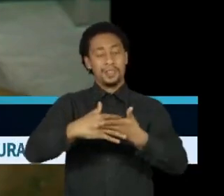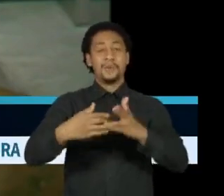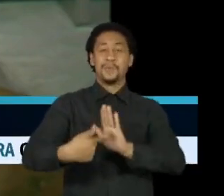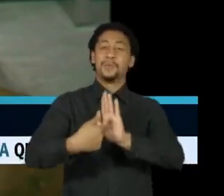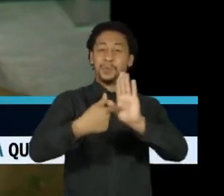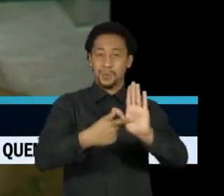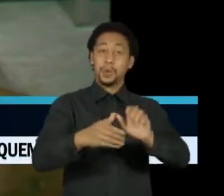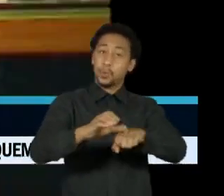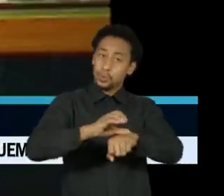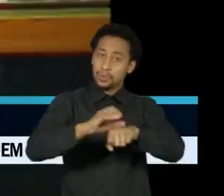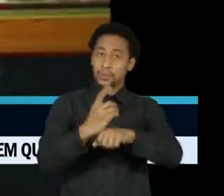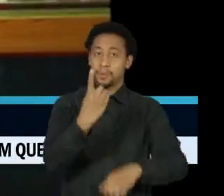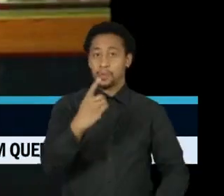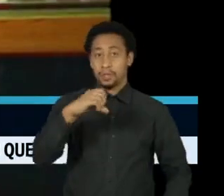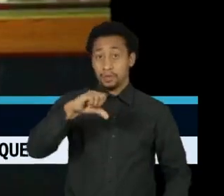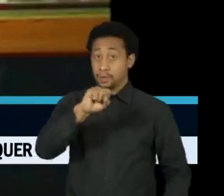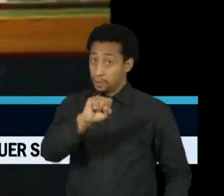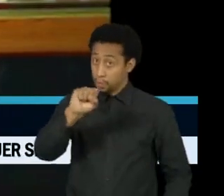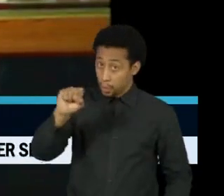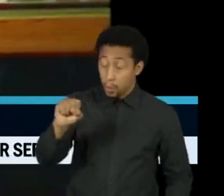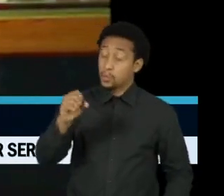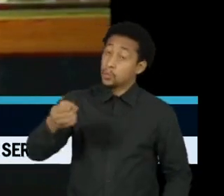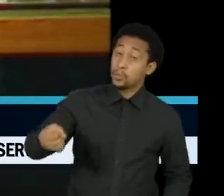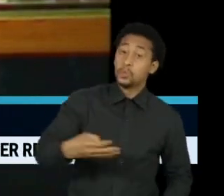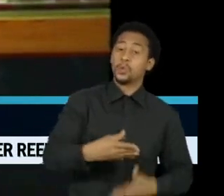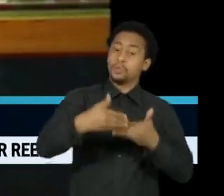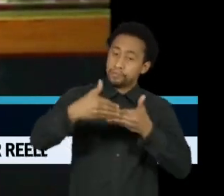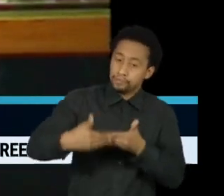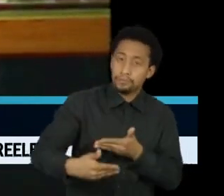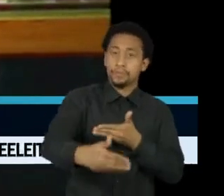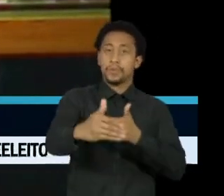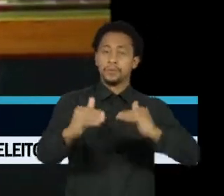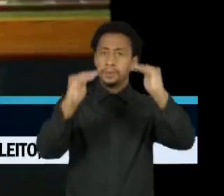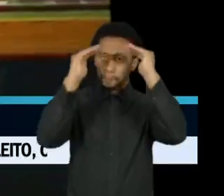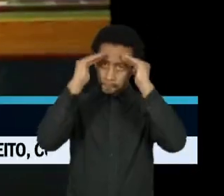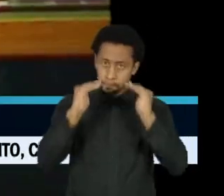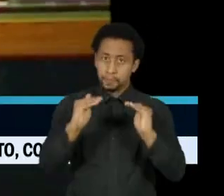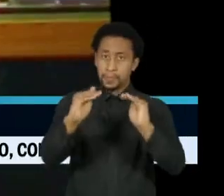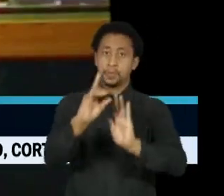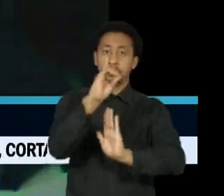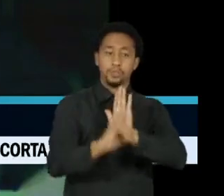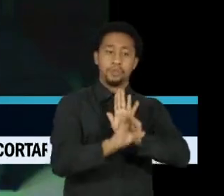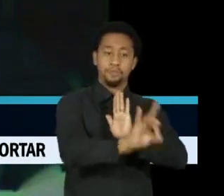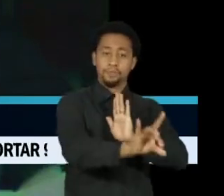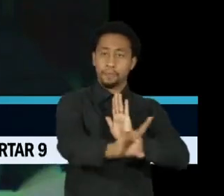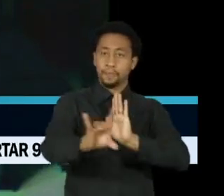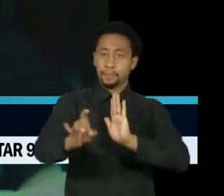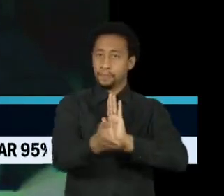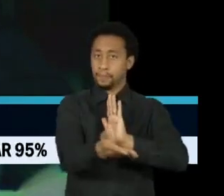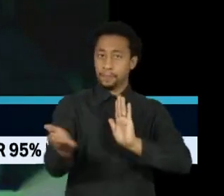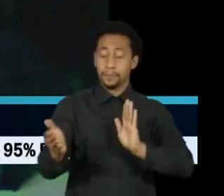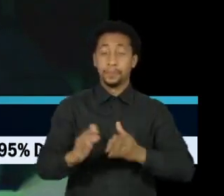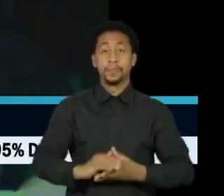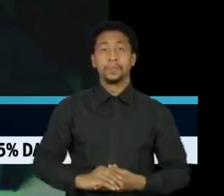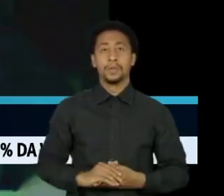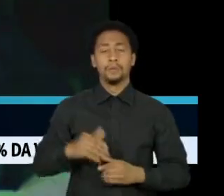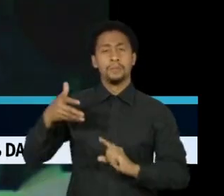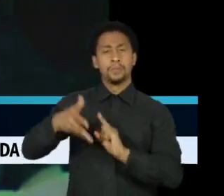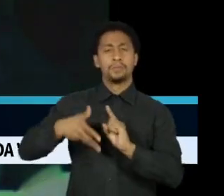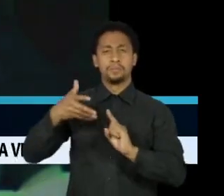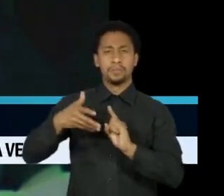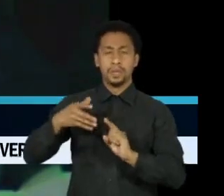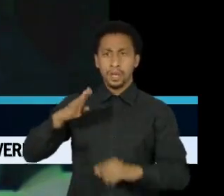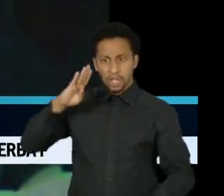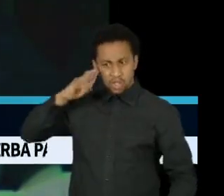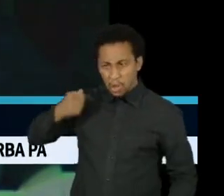1988, inaugurava um novo período de respeito aos direitos individuais. Temos ódio à ditadura,